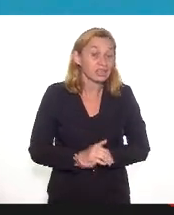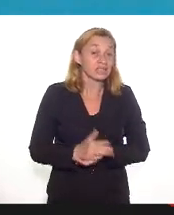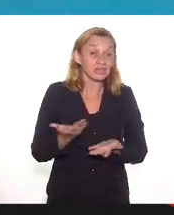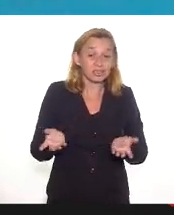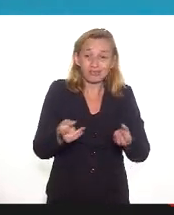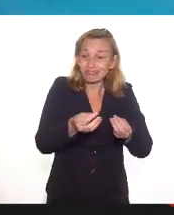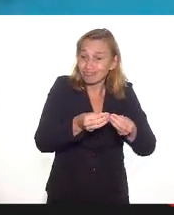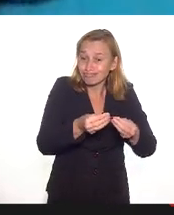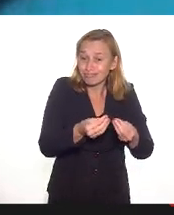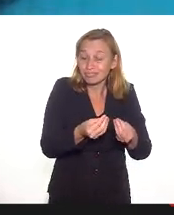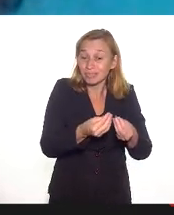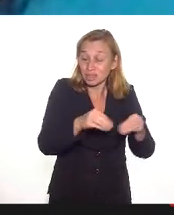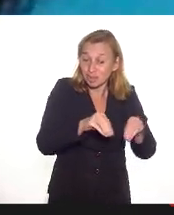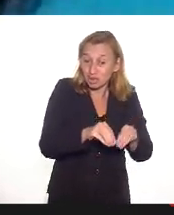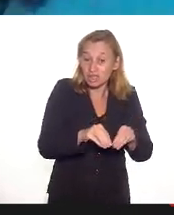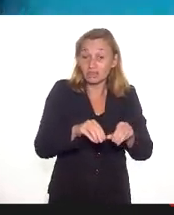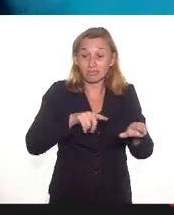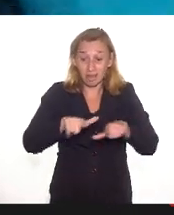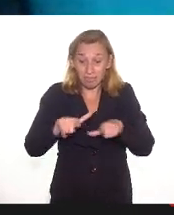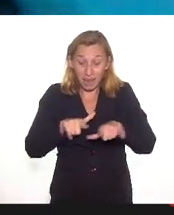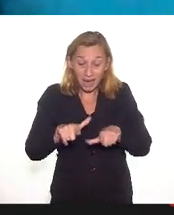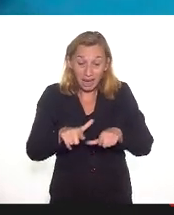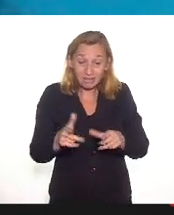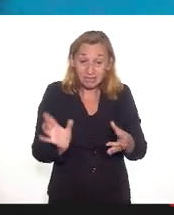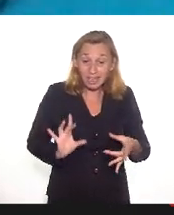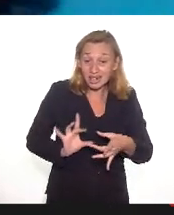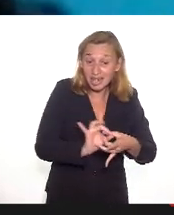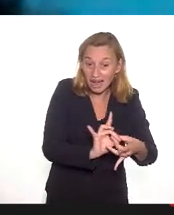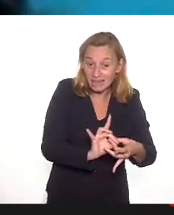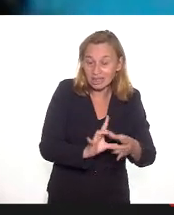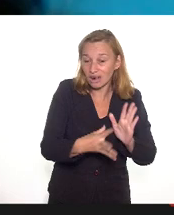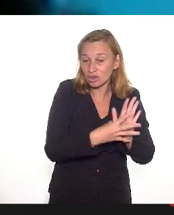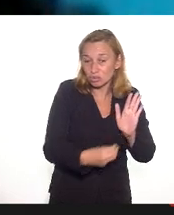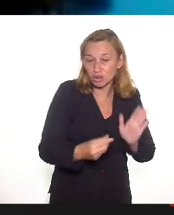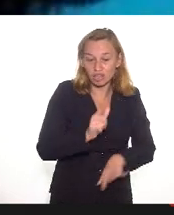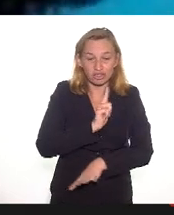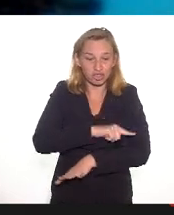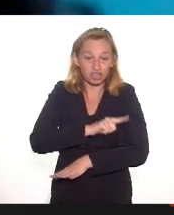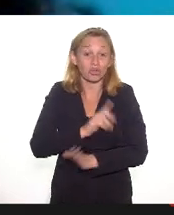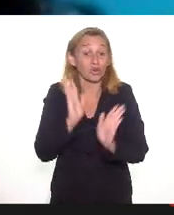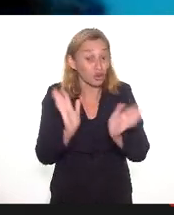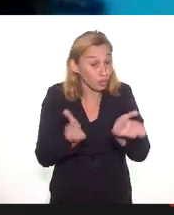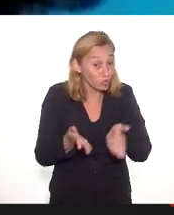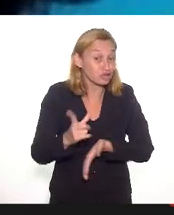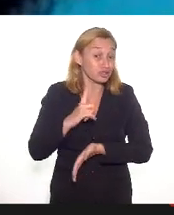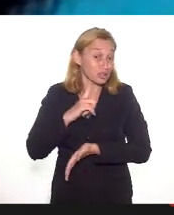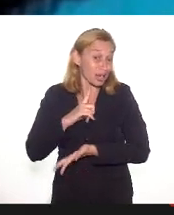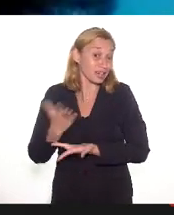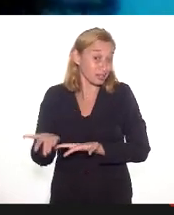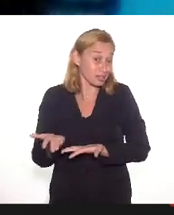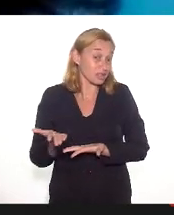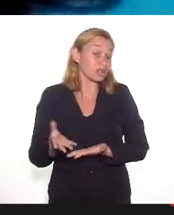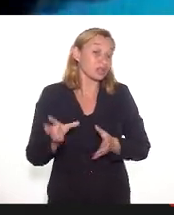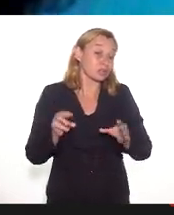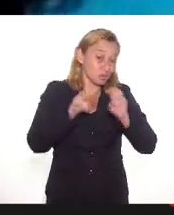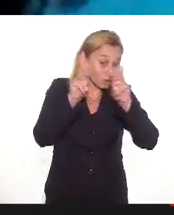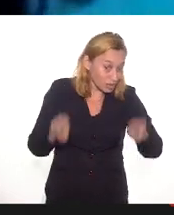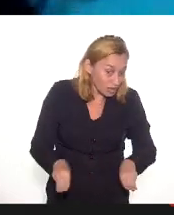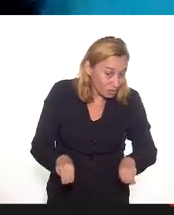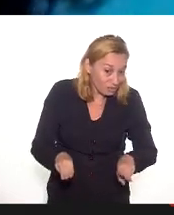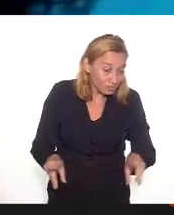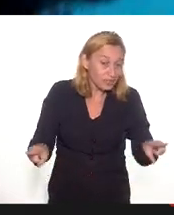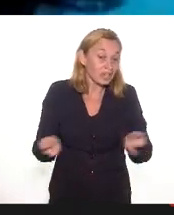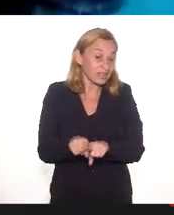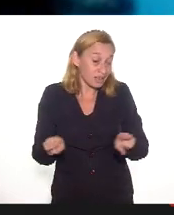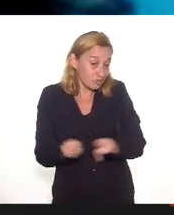precariedade no trabalho, ela está intimamente ligada aos modelos de gestão que hoje existem nos museus e